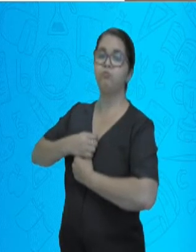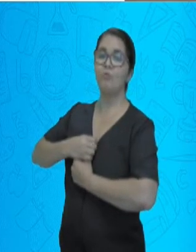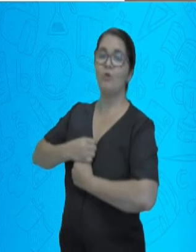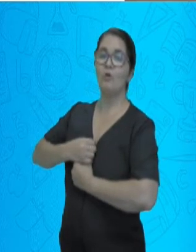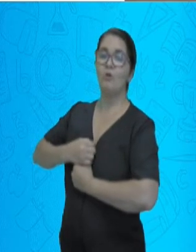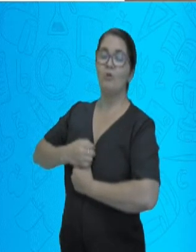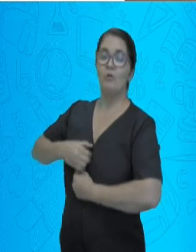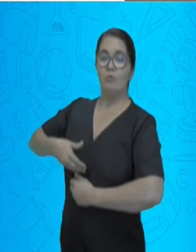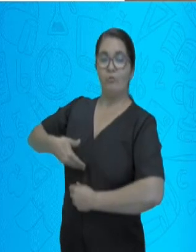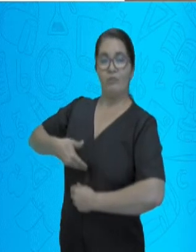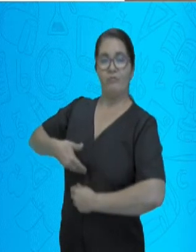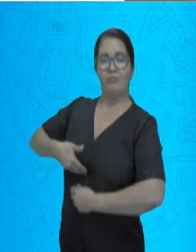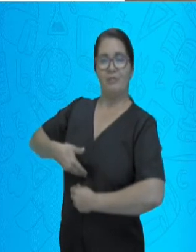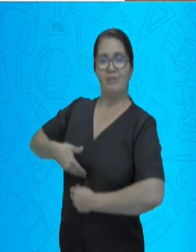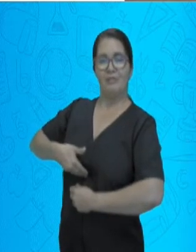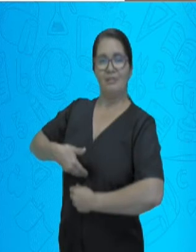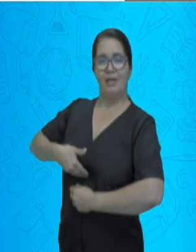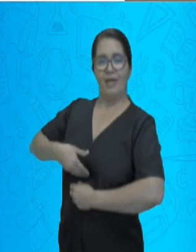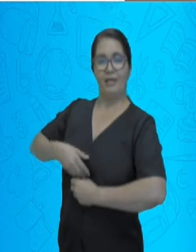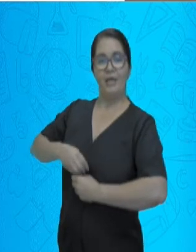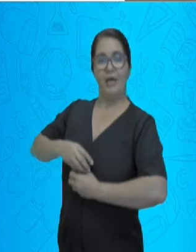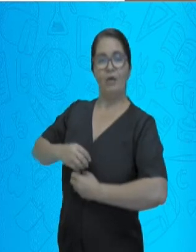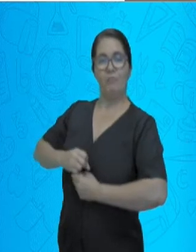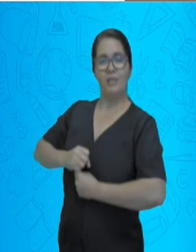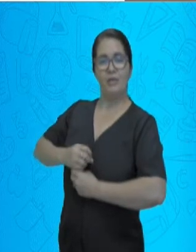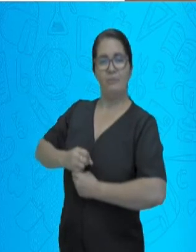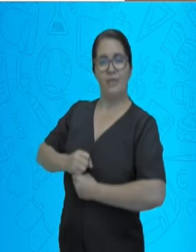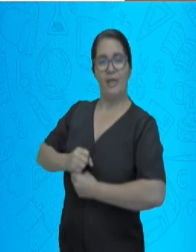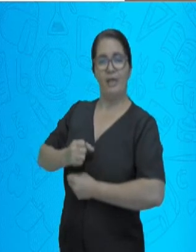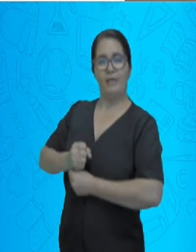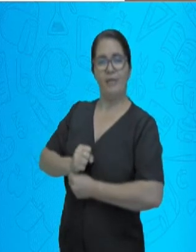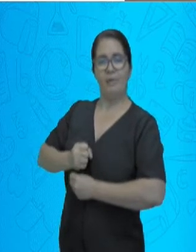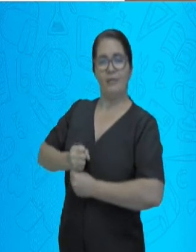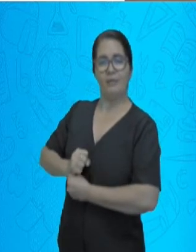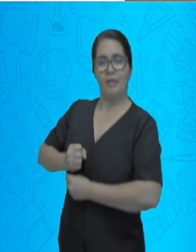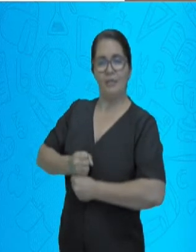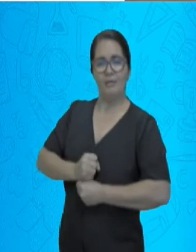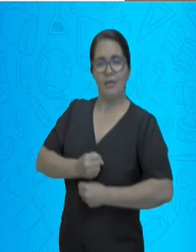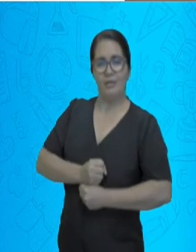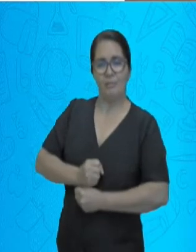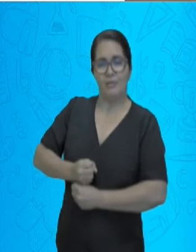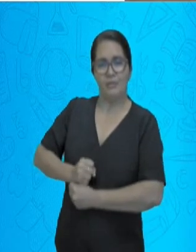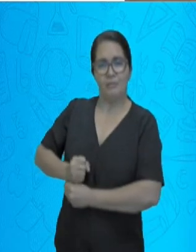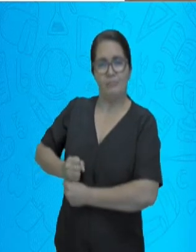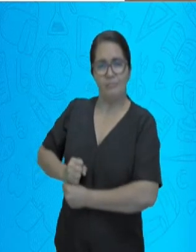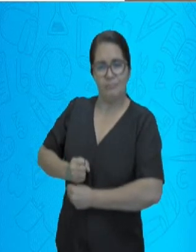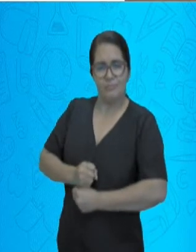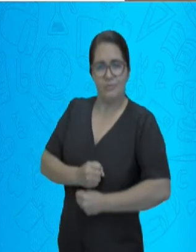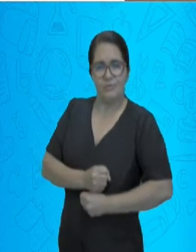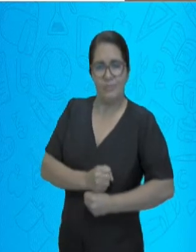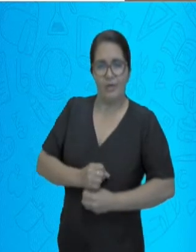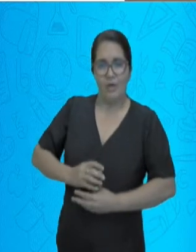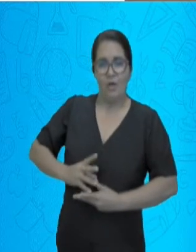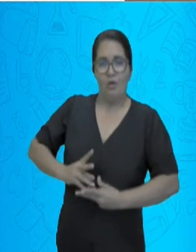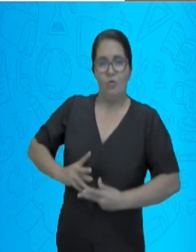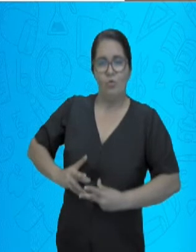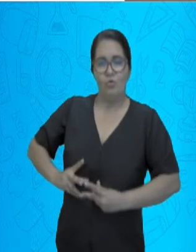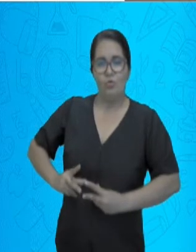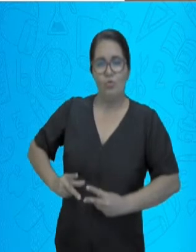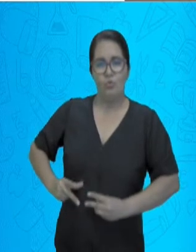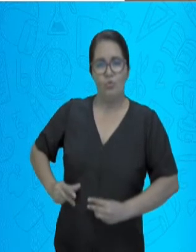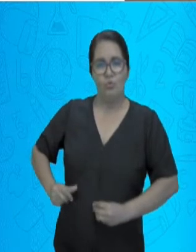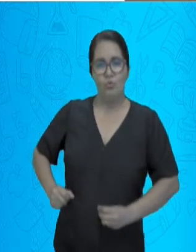alimento, de organização daquilo que eu preciso, dos nutrientes que eu preciso para o meu organismo. E aí sim, eu vou